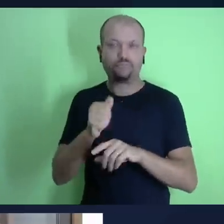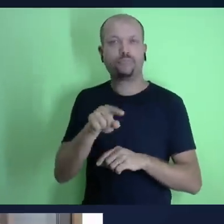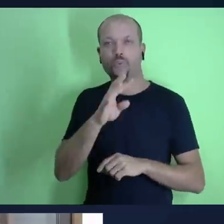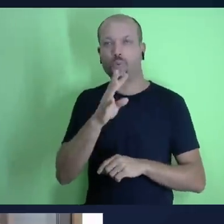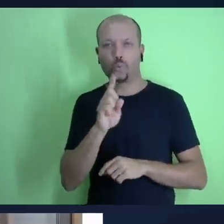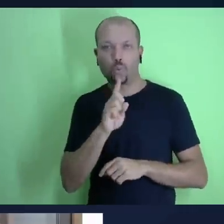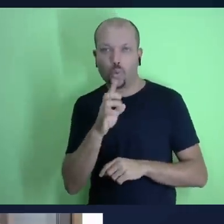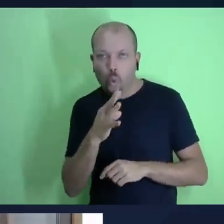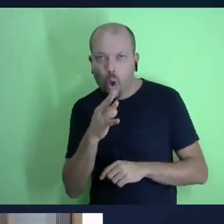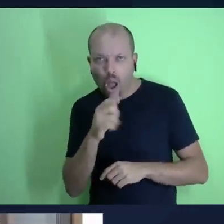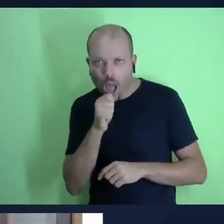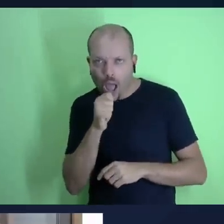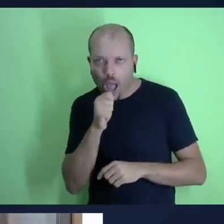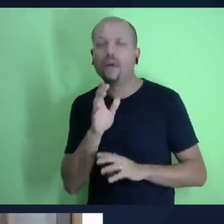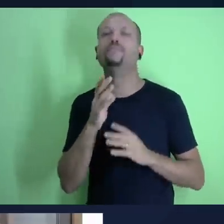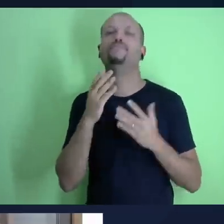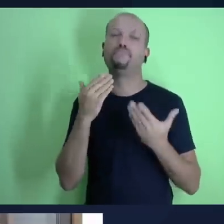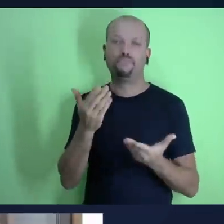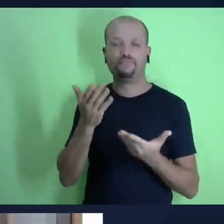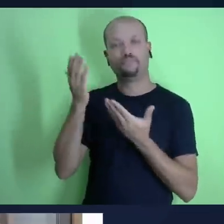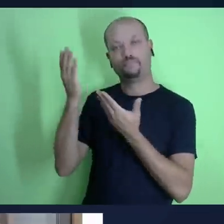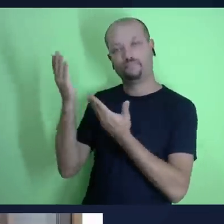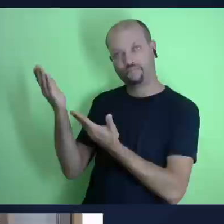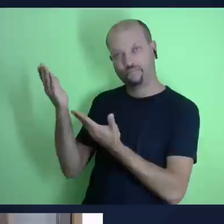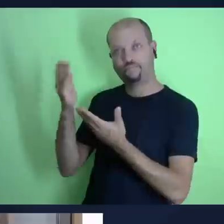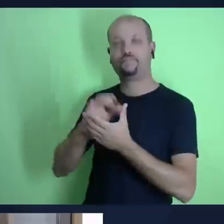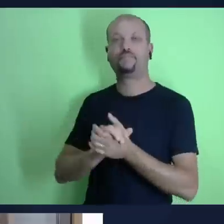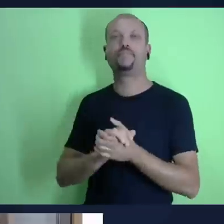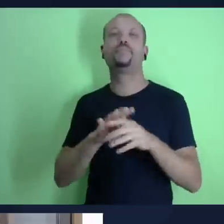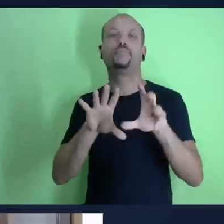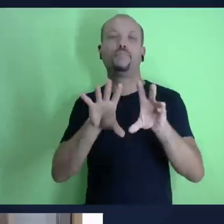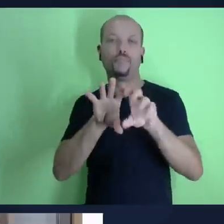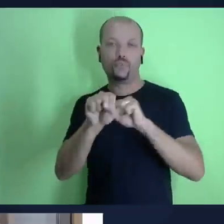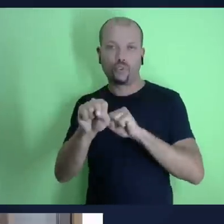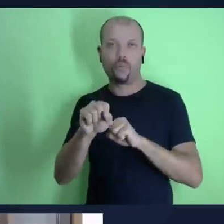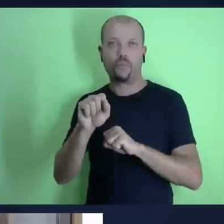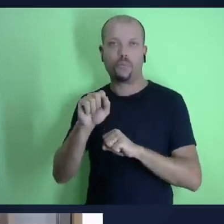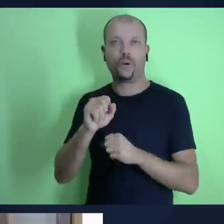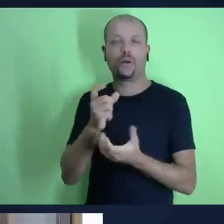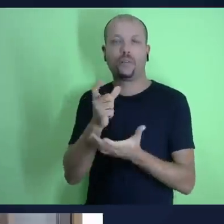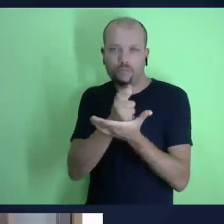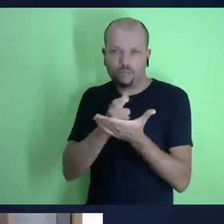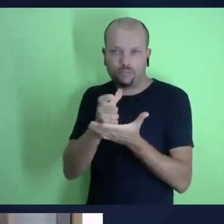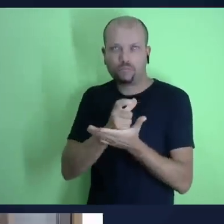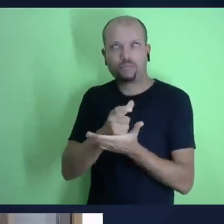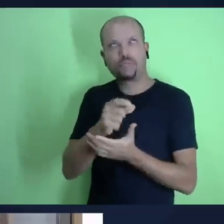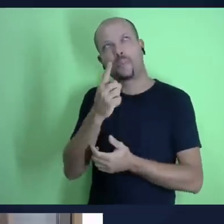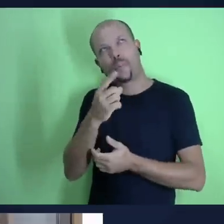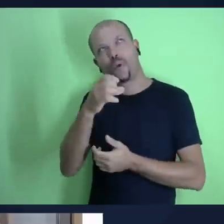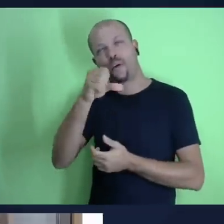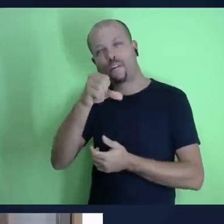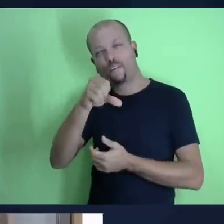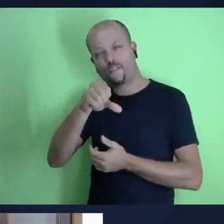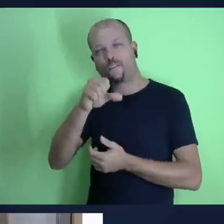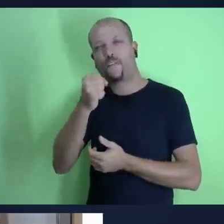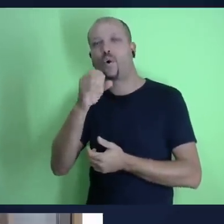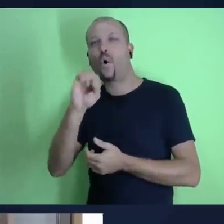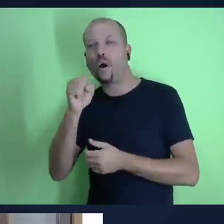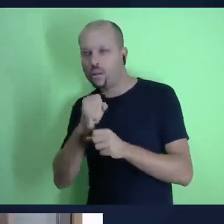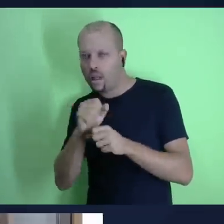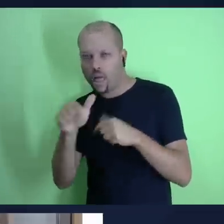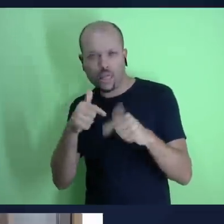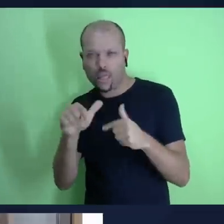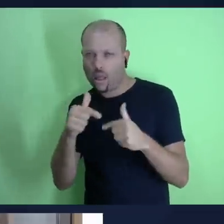há algum tempo mas para quem não conhece conhece o pastor Josué de Castro ele graduou-se em teologia na